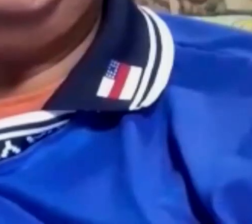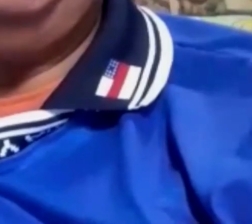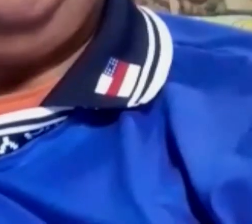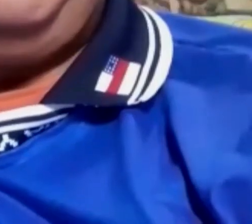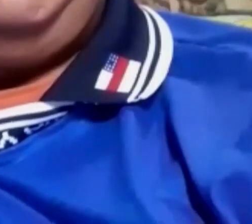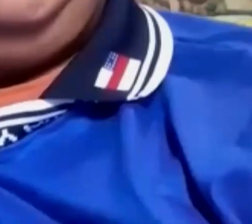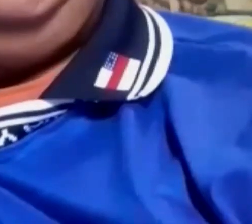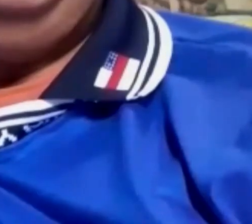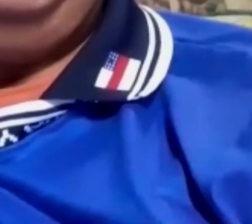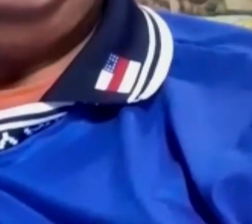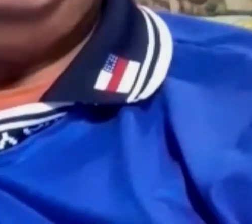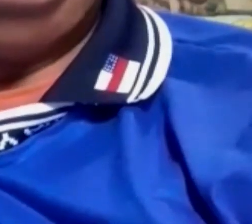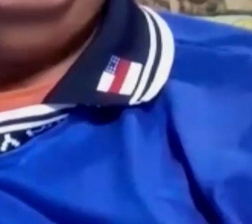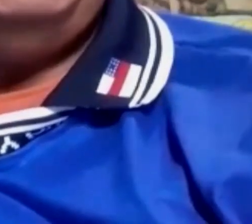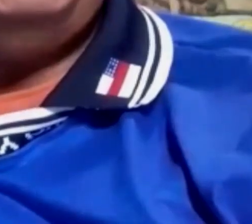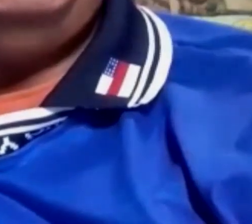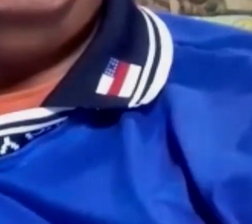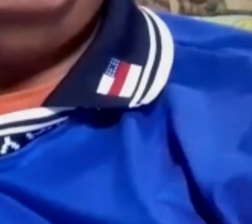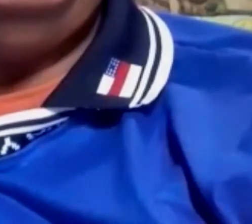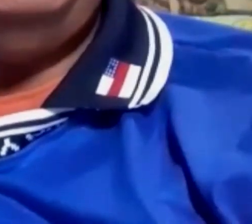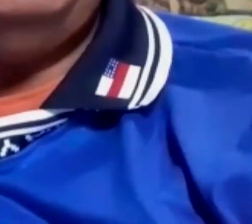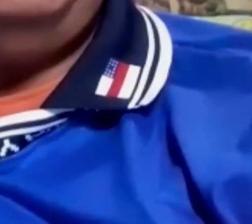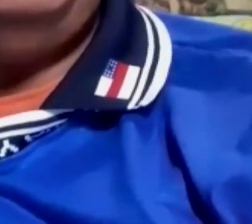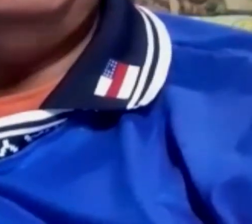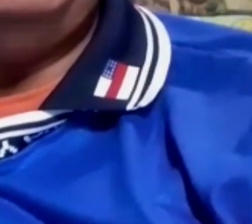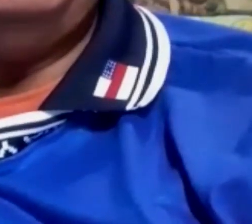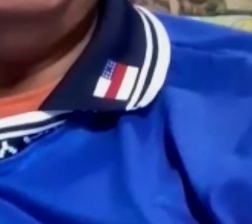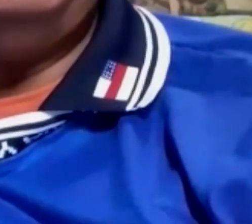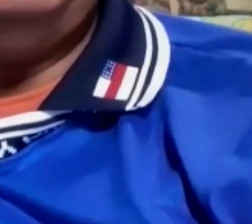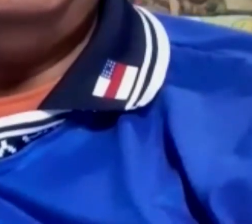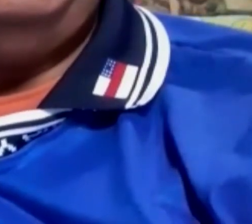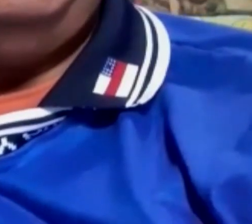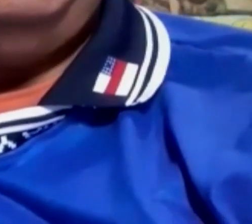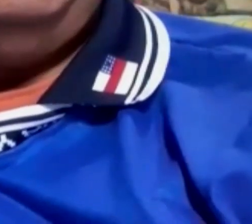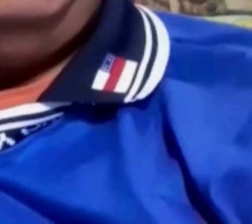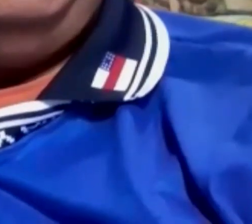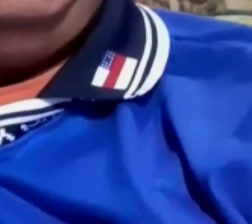tanto, ele decide investir nos seus alunos.